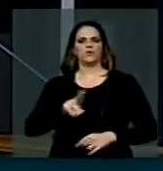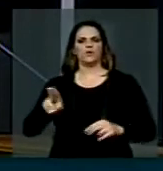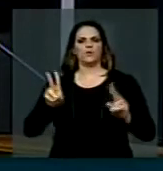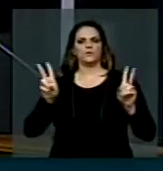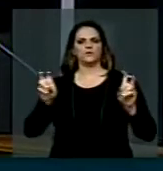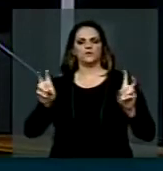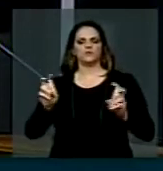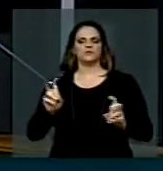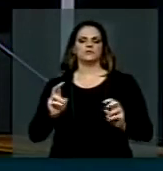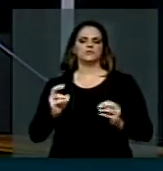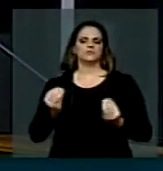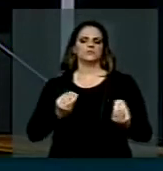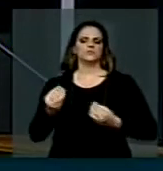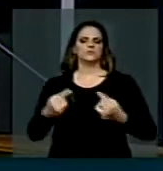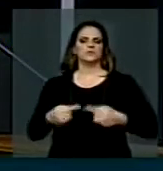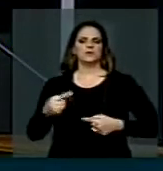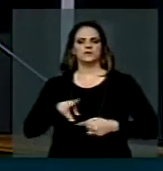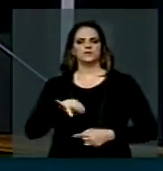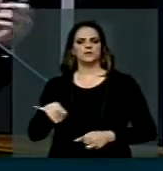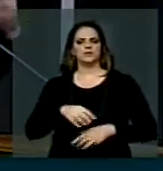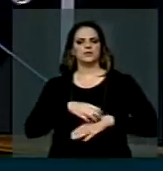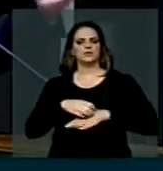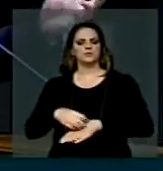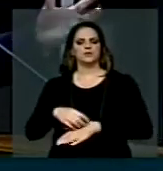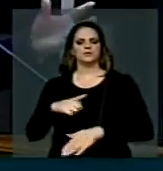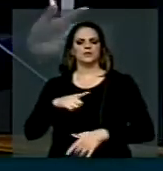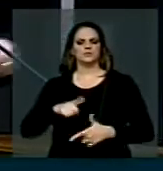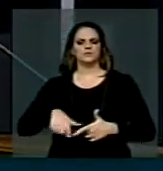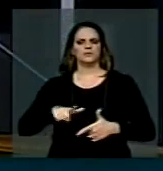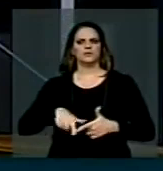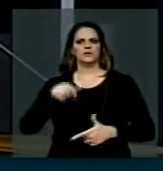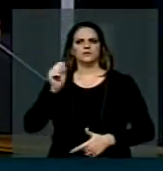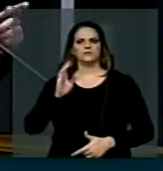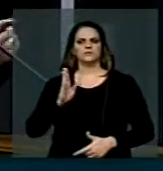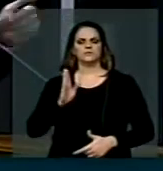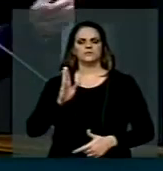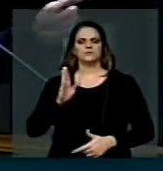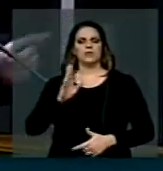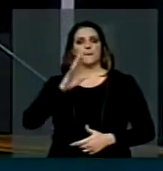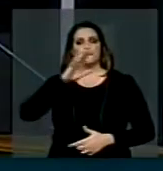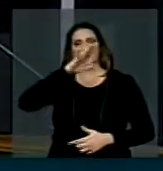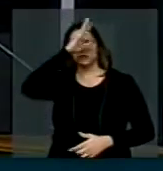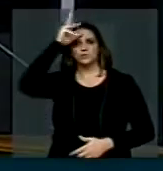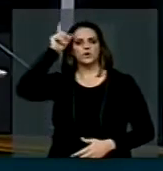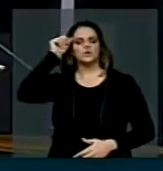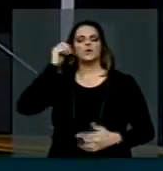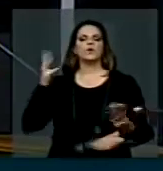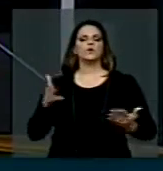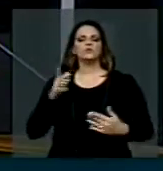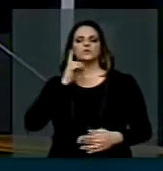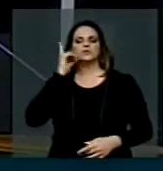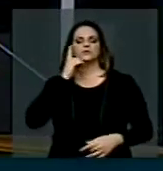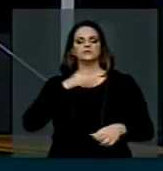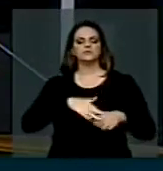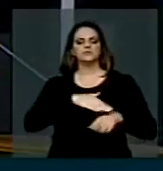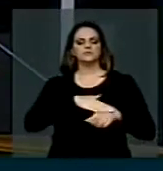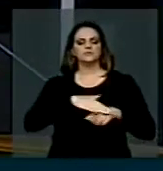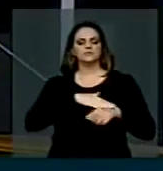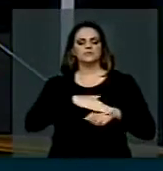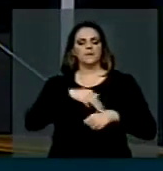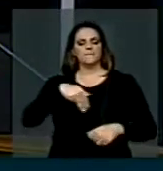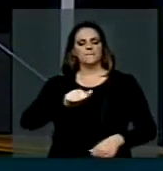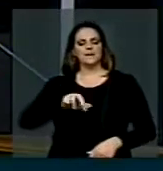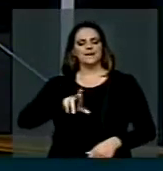painel sobre transporte, onde nós temos problemas em toda a Amazônia. Hoje, conversei com a deputada Marinha Raup sobre a questão lá de